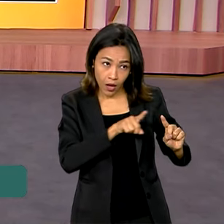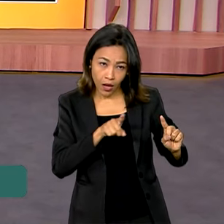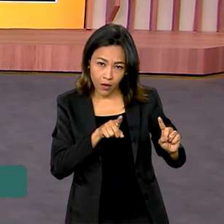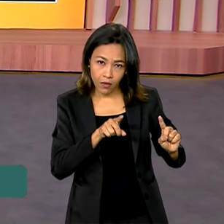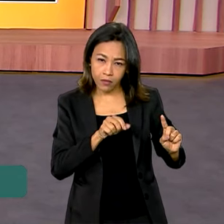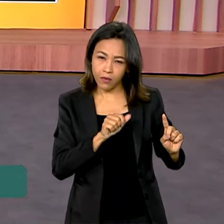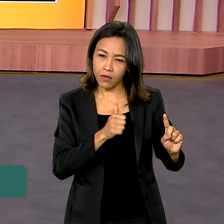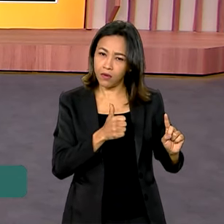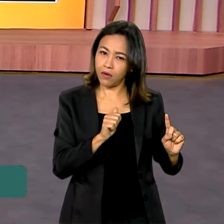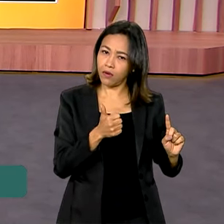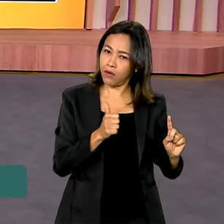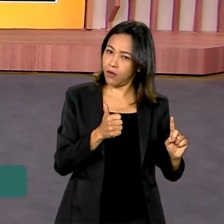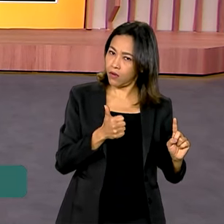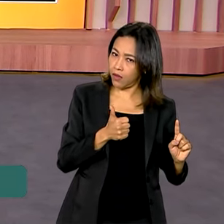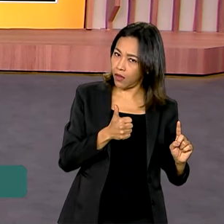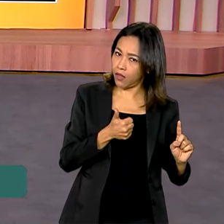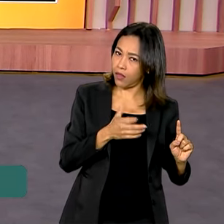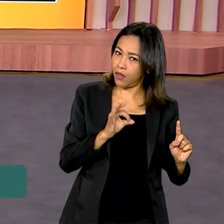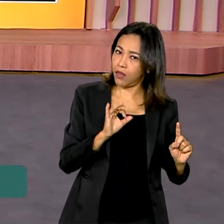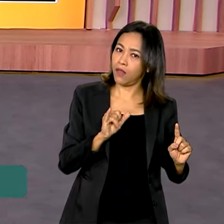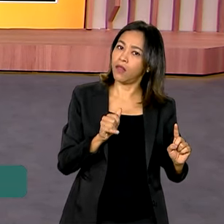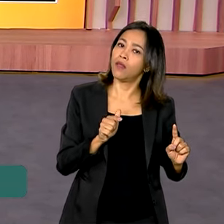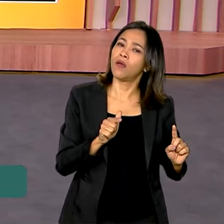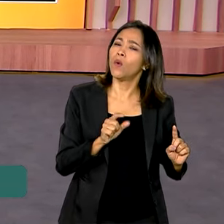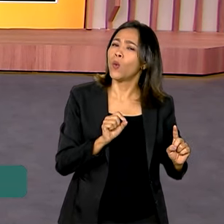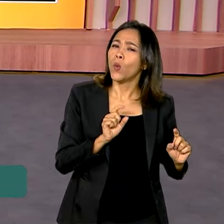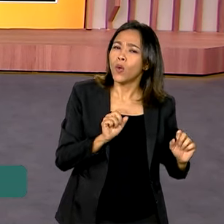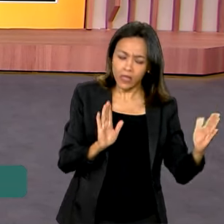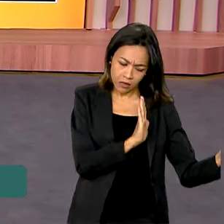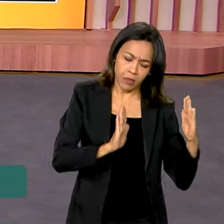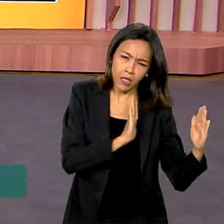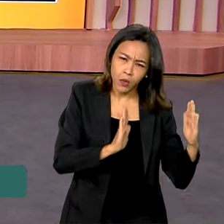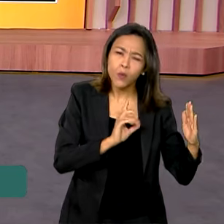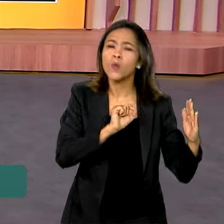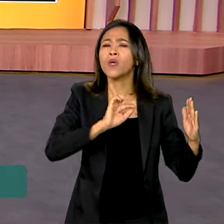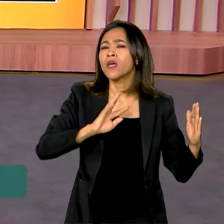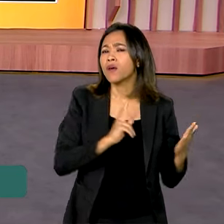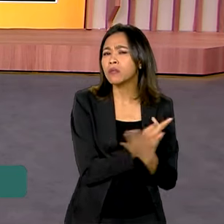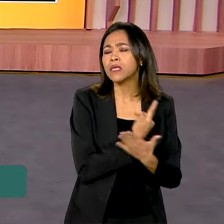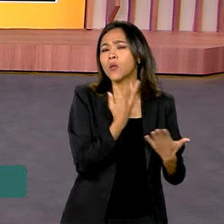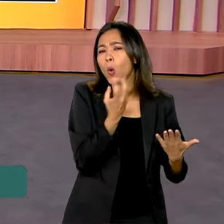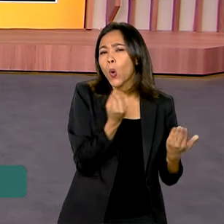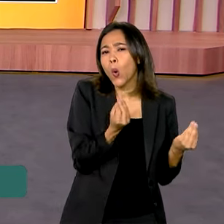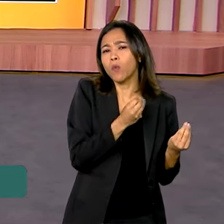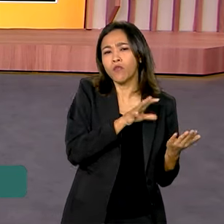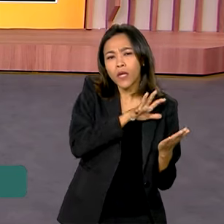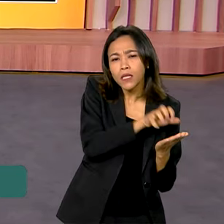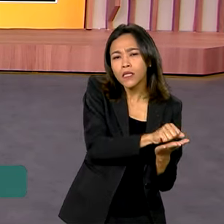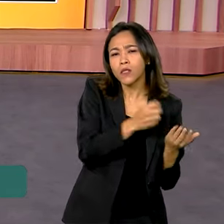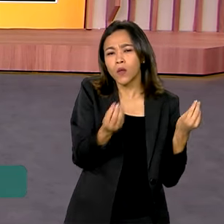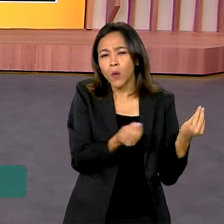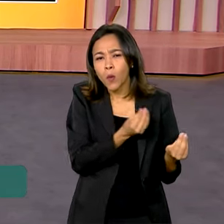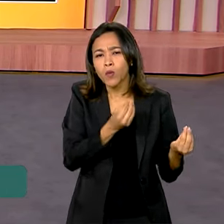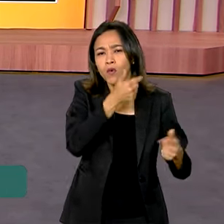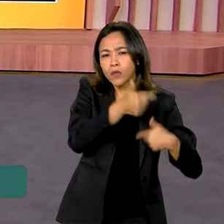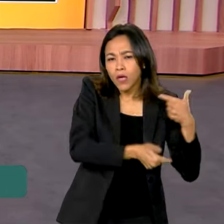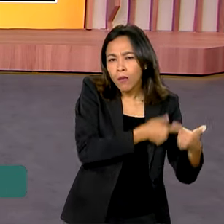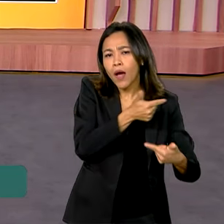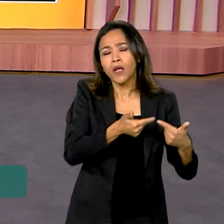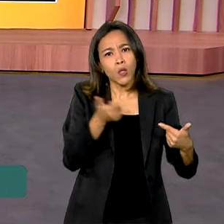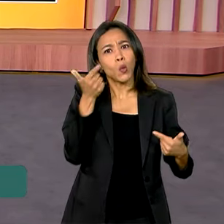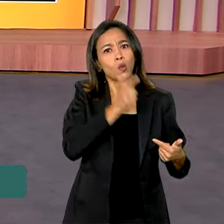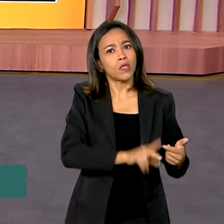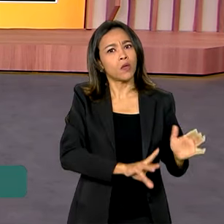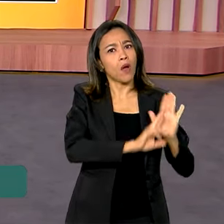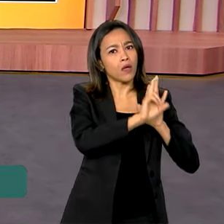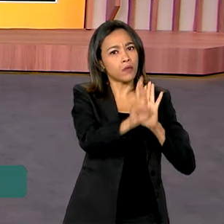eu queria que o senhor explicasse para a gente em que consiste essa operação, como que as ações foram realizadas para a gente poder chegar nesse resultado aí de